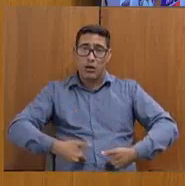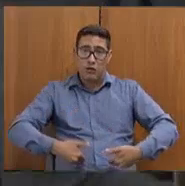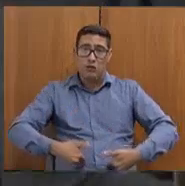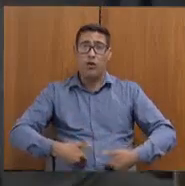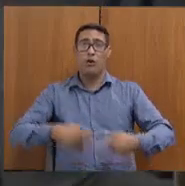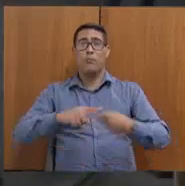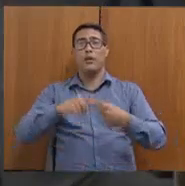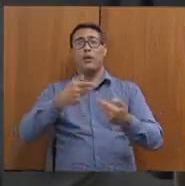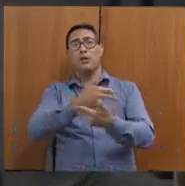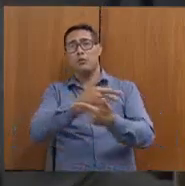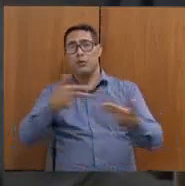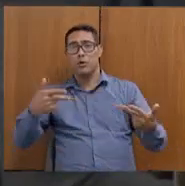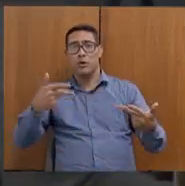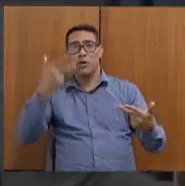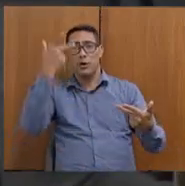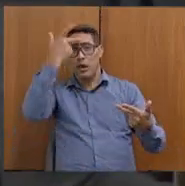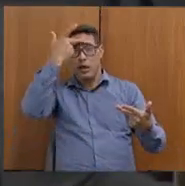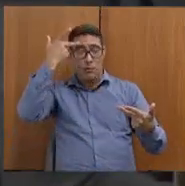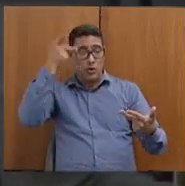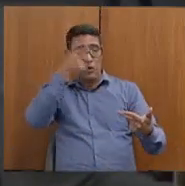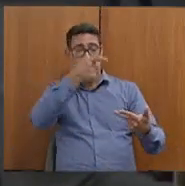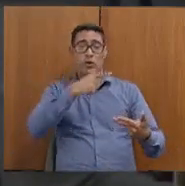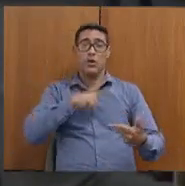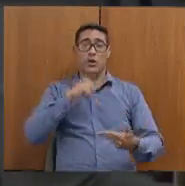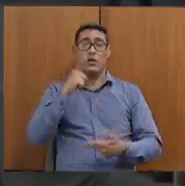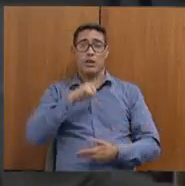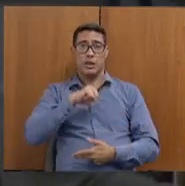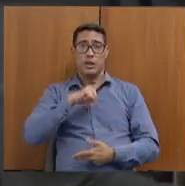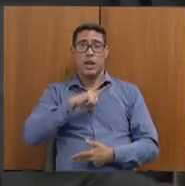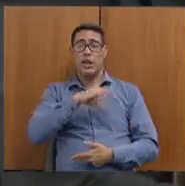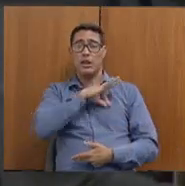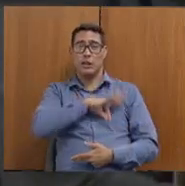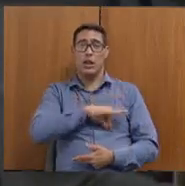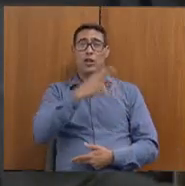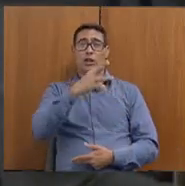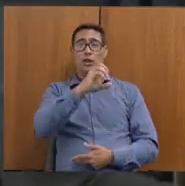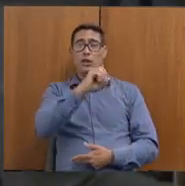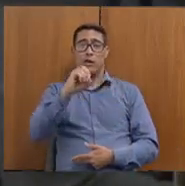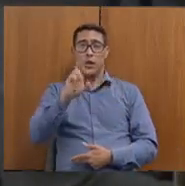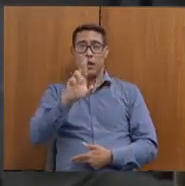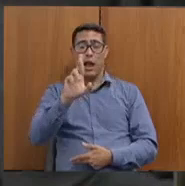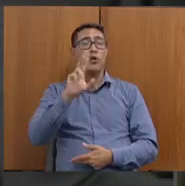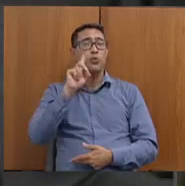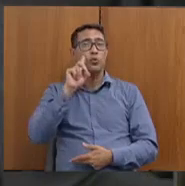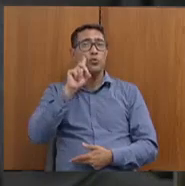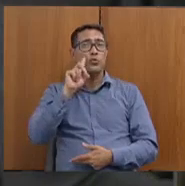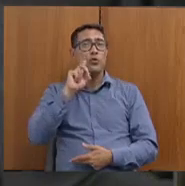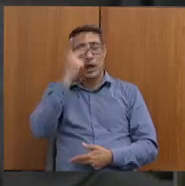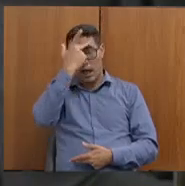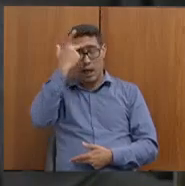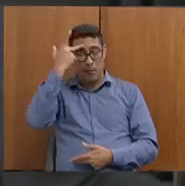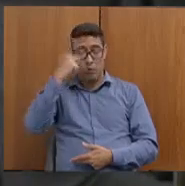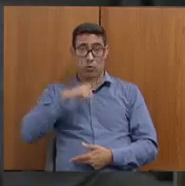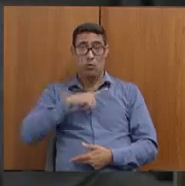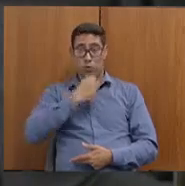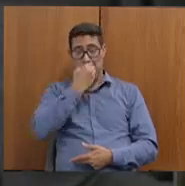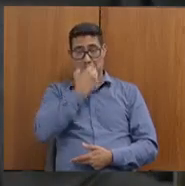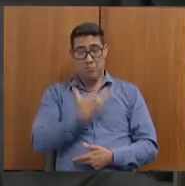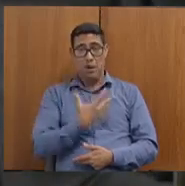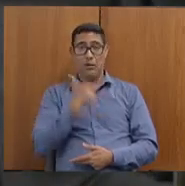,00 por dia, pode muito bem comer bem. Então, eu tenho que ter o cuidado para não usar de situações